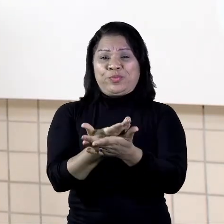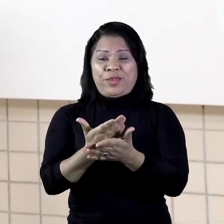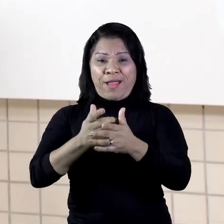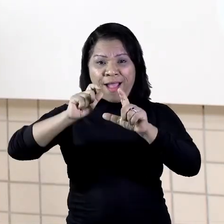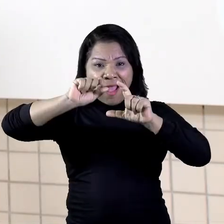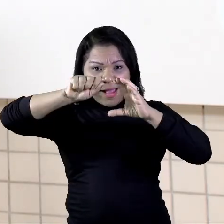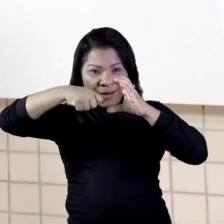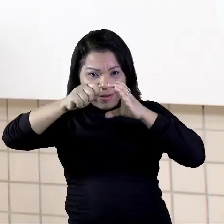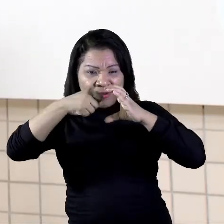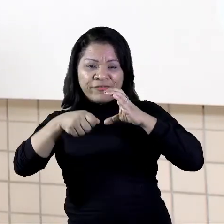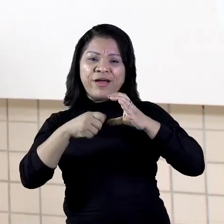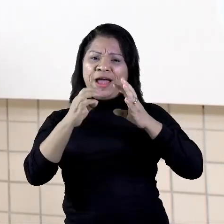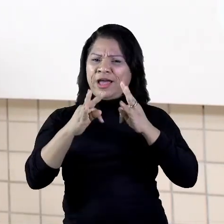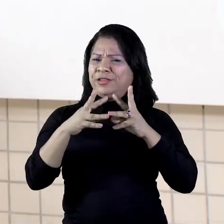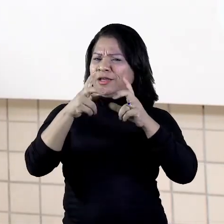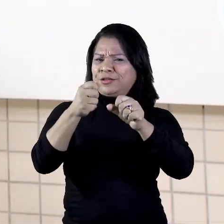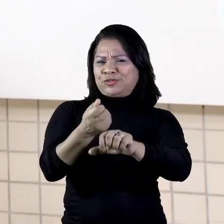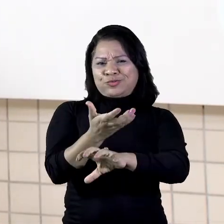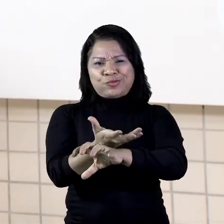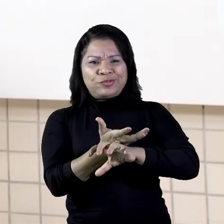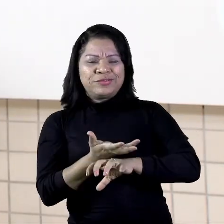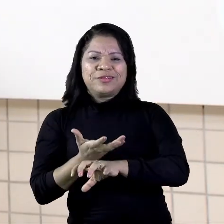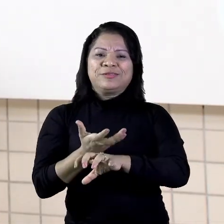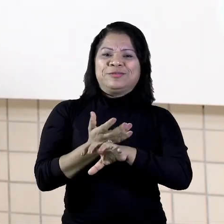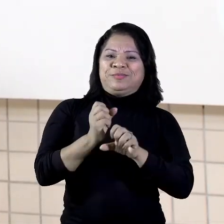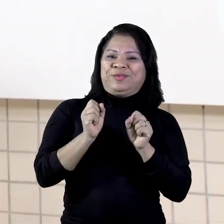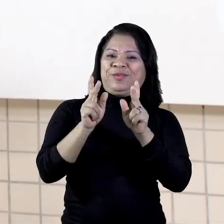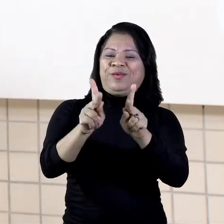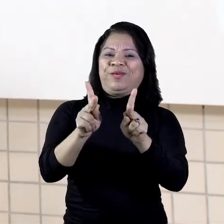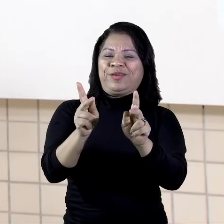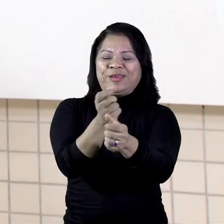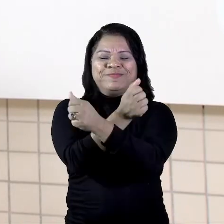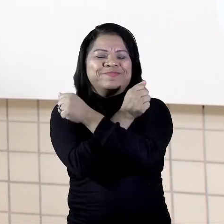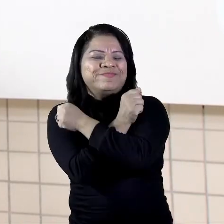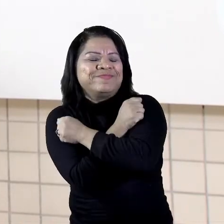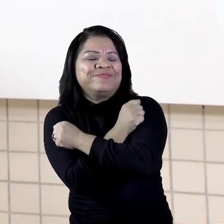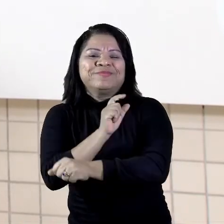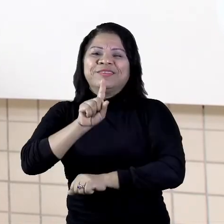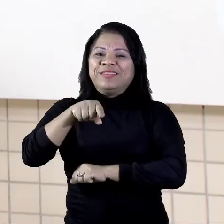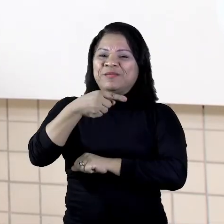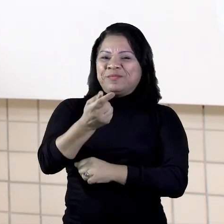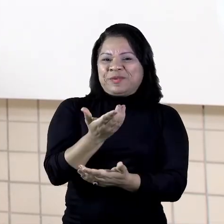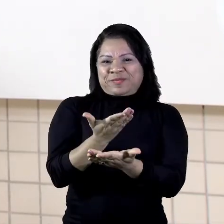componentes curriculares, ok? Um grande abraço e até a próxima aula.